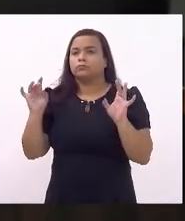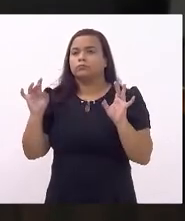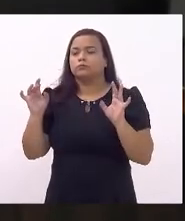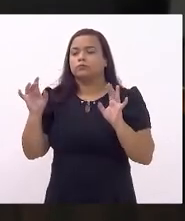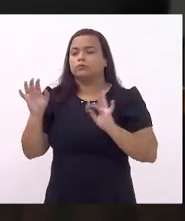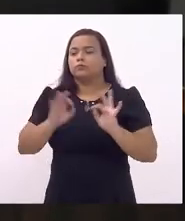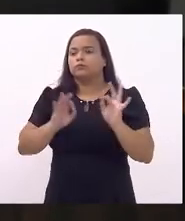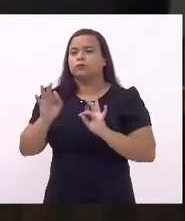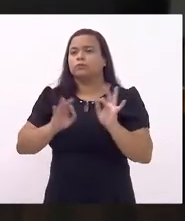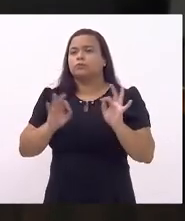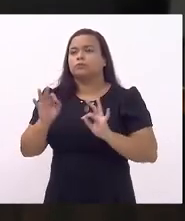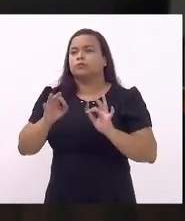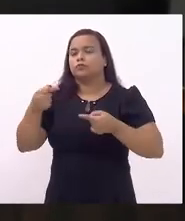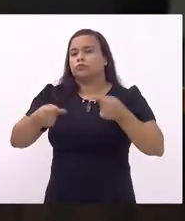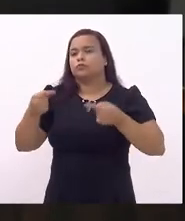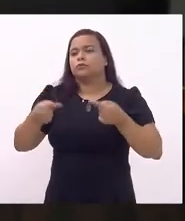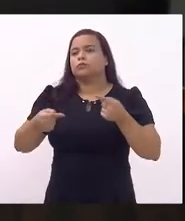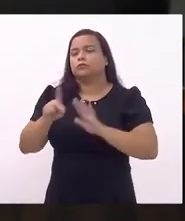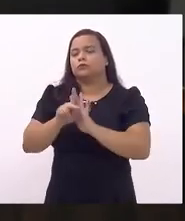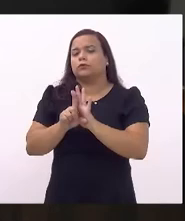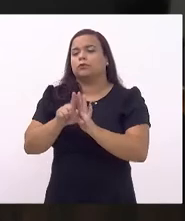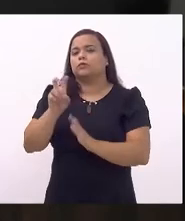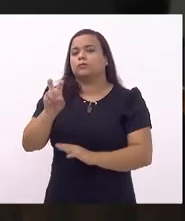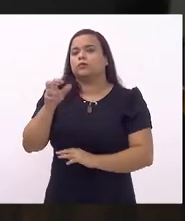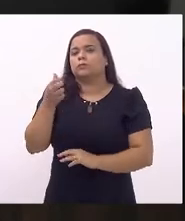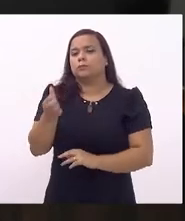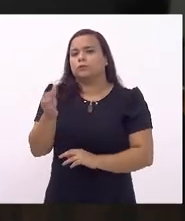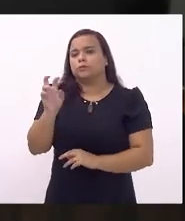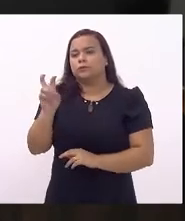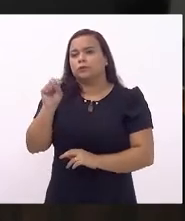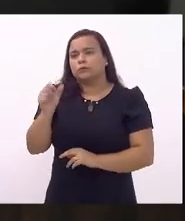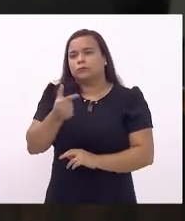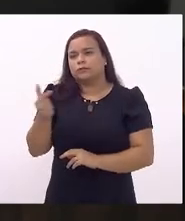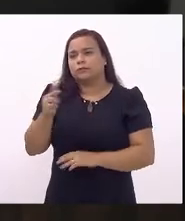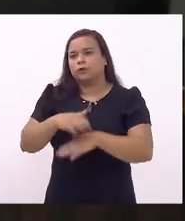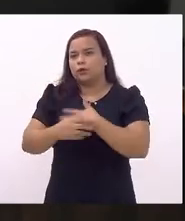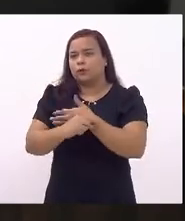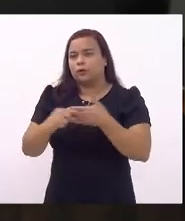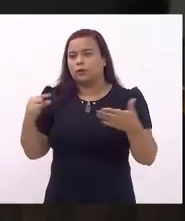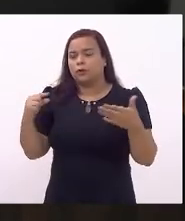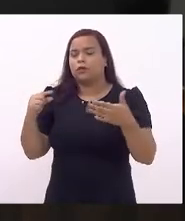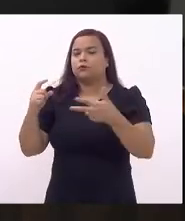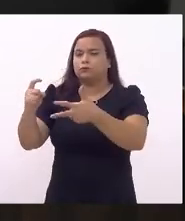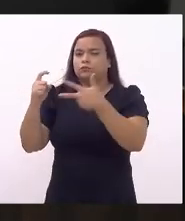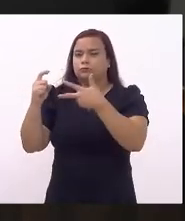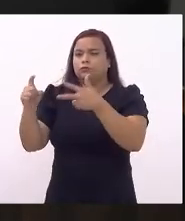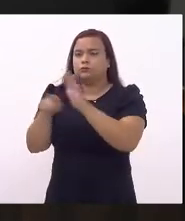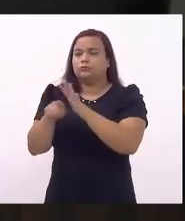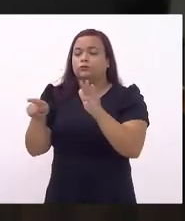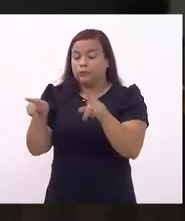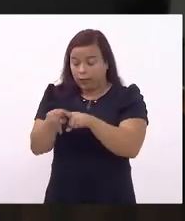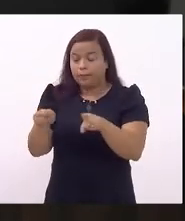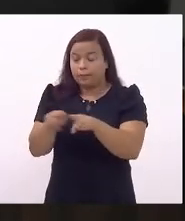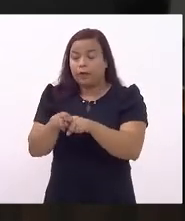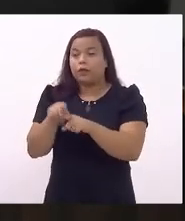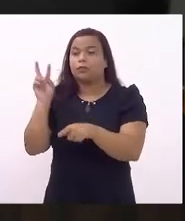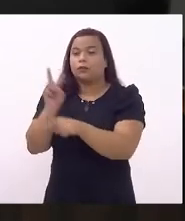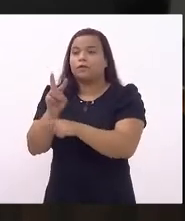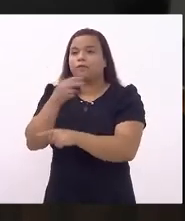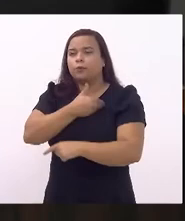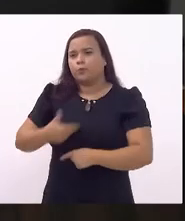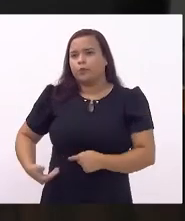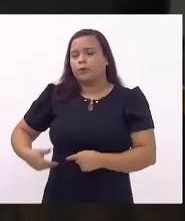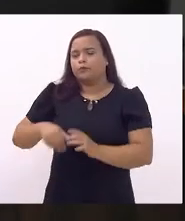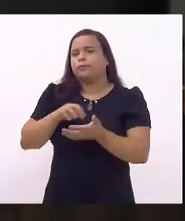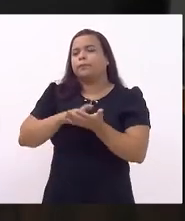projeto de lei número 5658 de 22, de Autoria do Poder Executivo e da Defensoria Pública, mensagem 09 de 22,